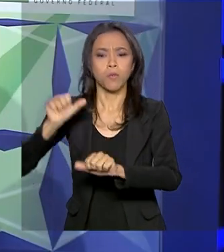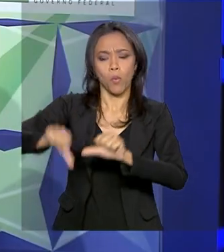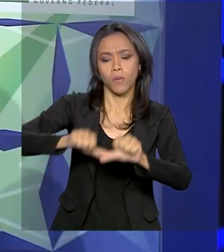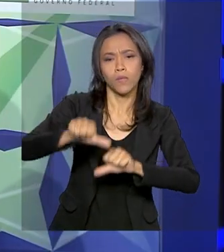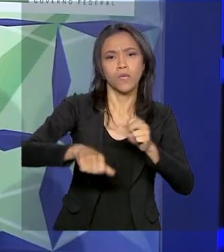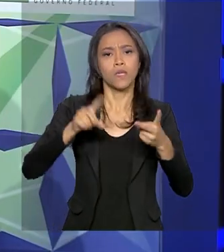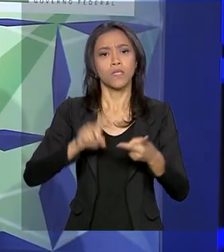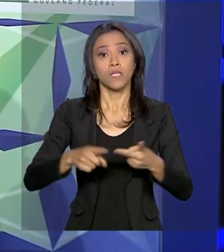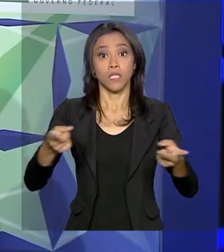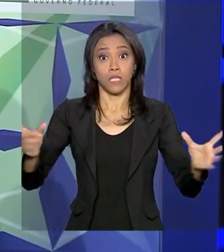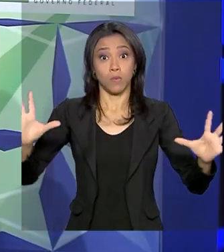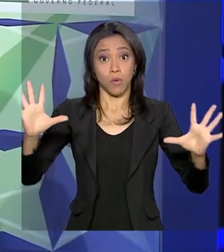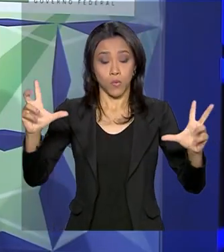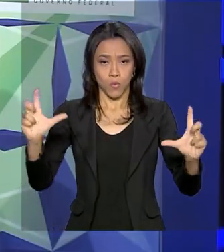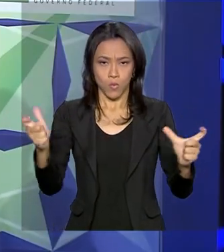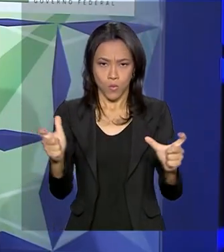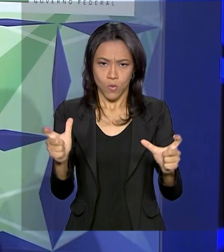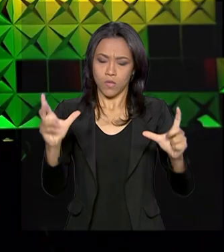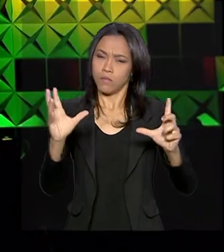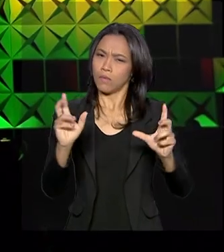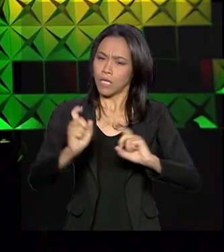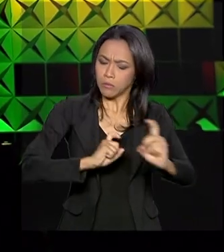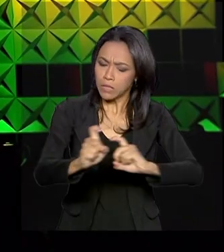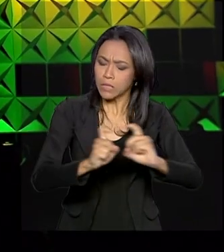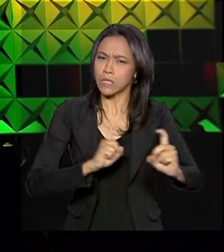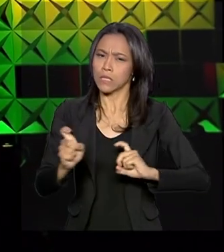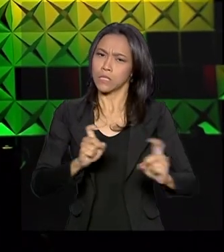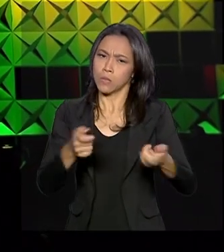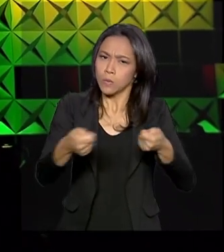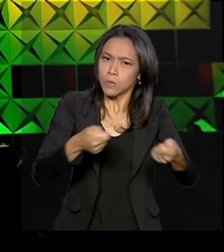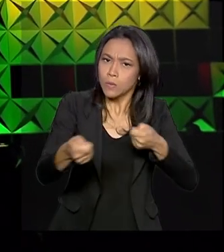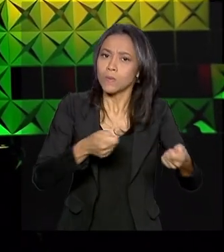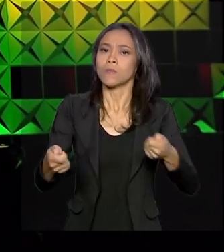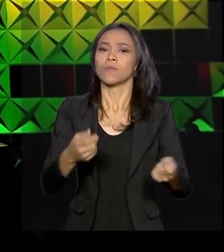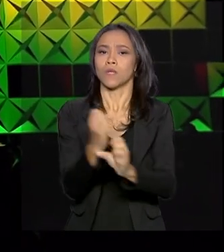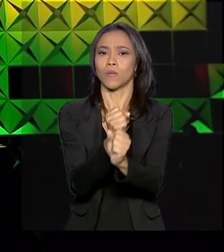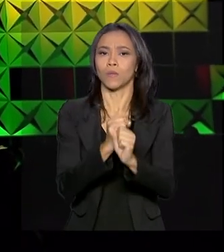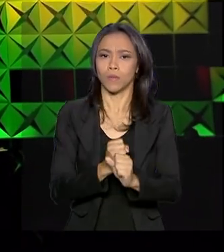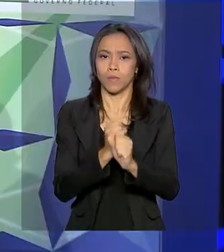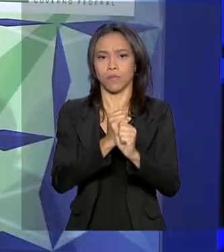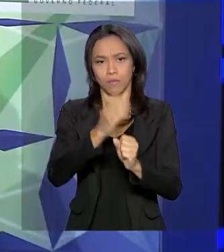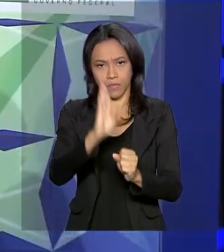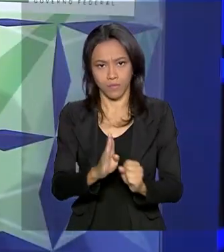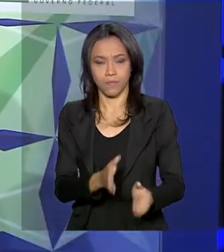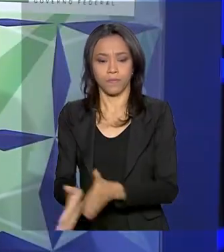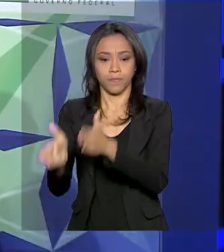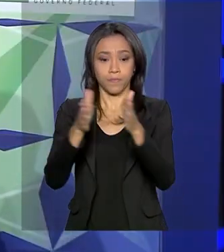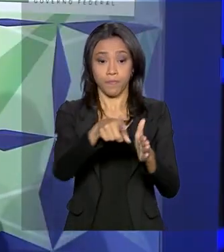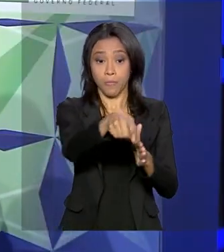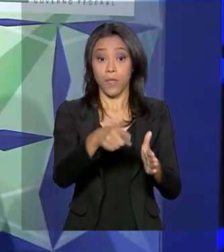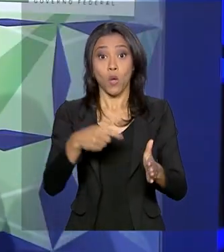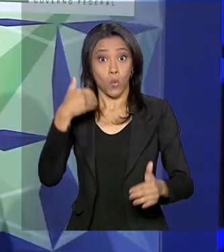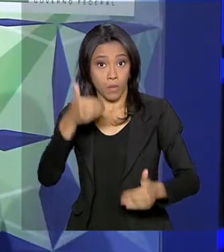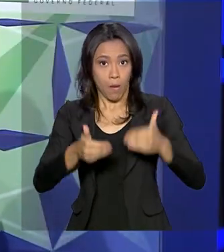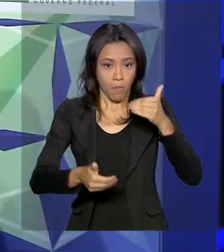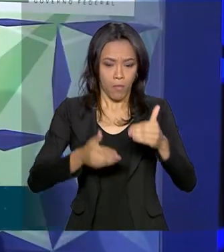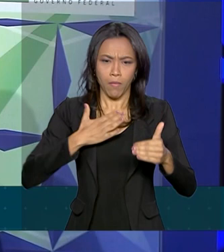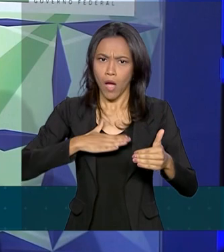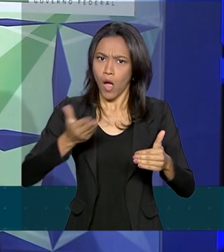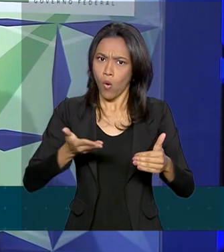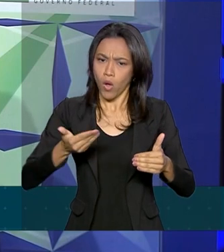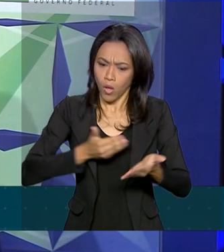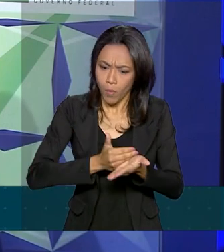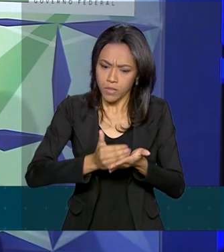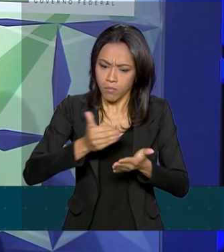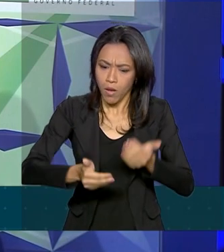enxugamento nos gastos públicos, como caminho para um crescimento sustentado do país. O crescimento que está começando agora é